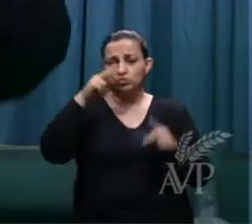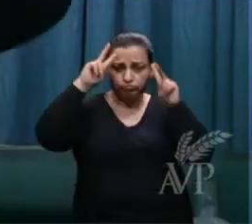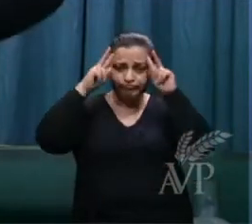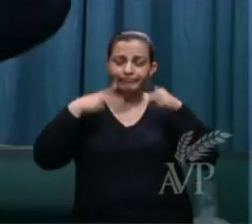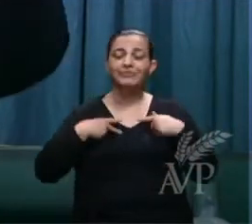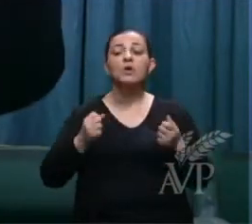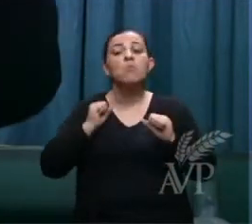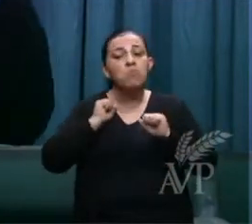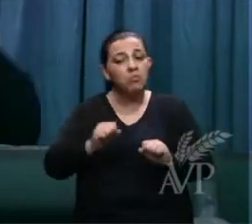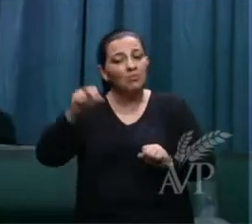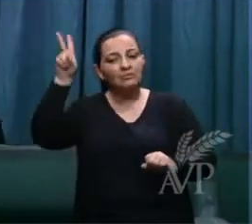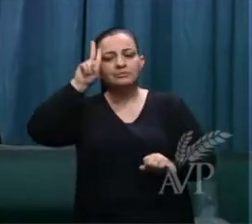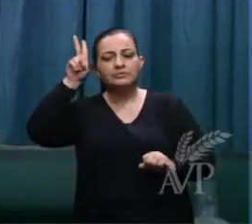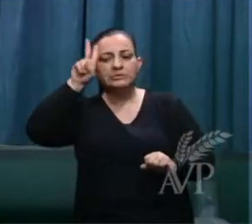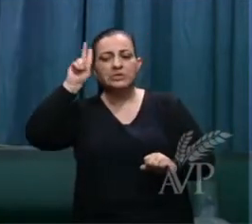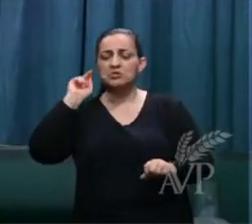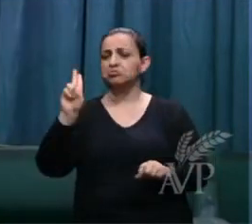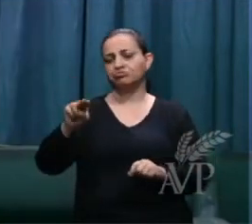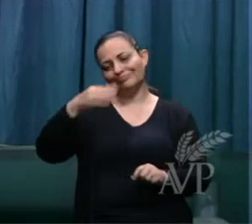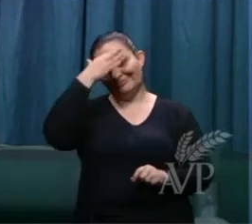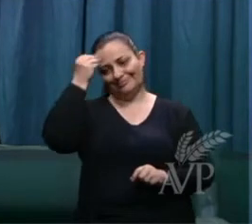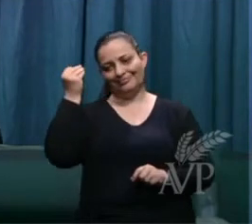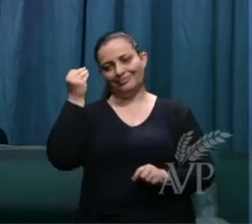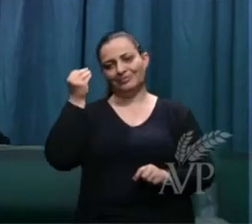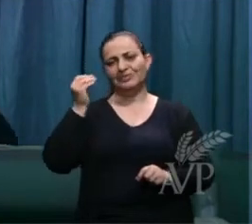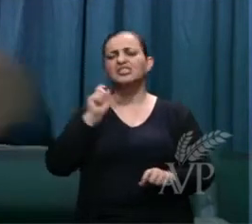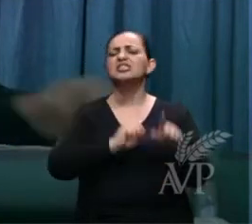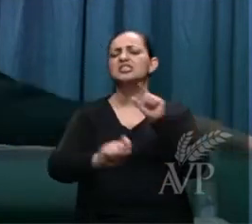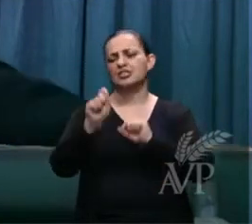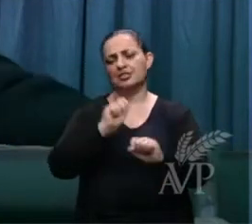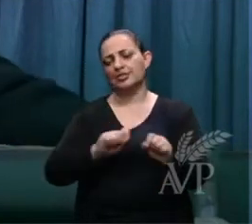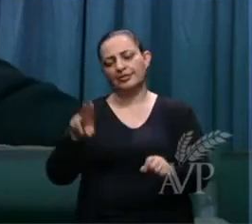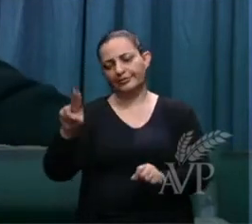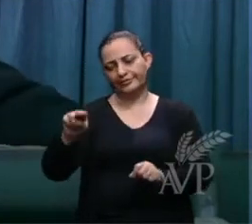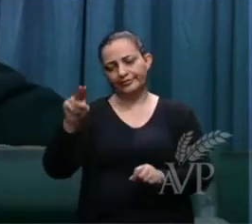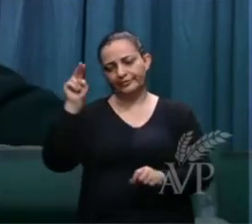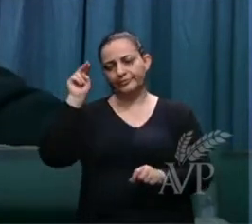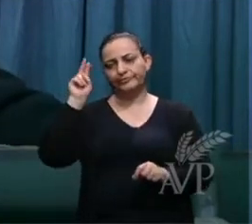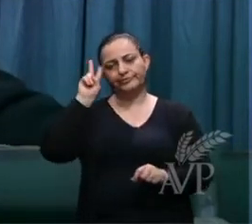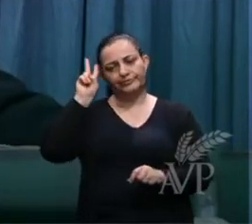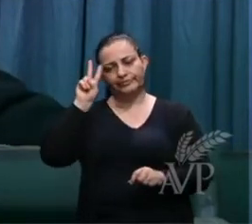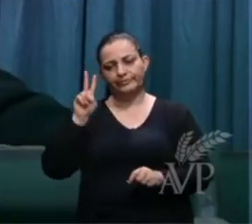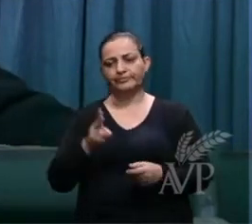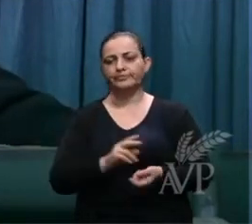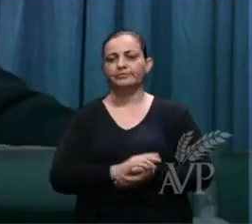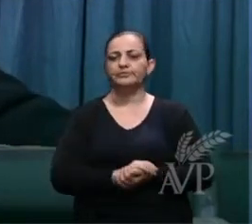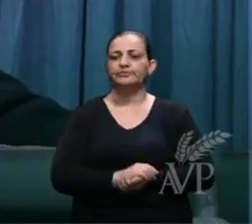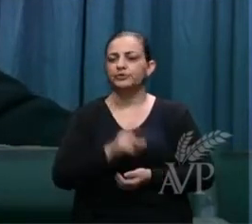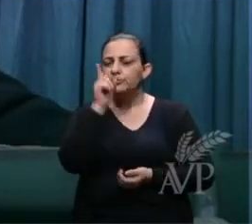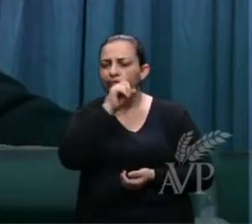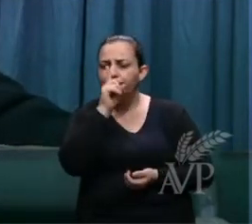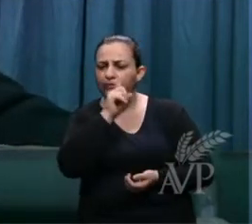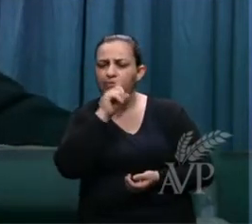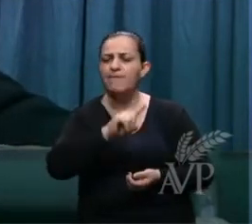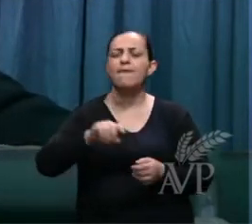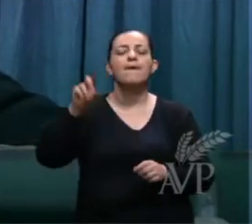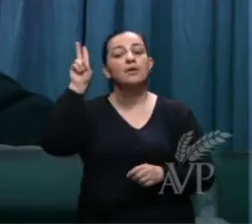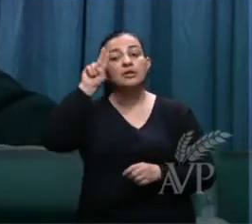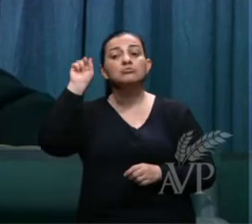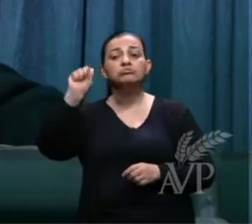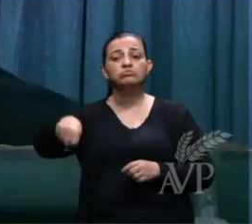mais que não considera aquilo mas lembra quem é que não lembra de suas falhas lembra-se sim